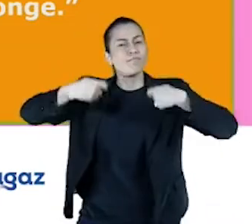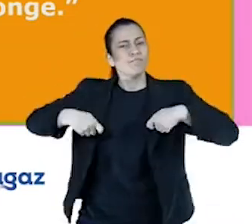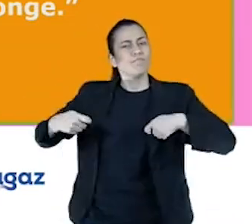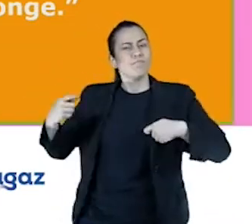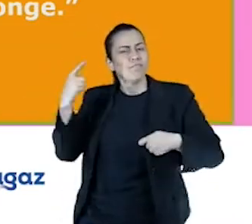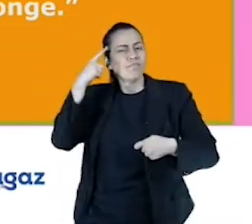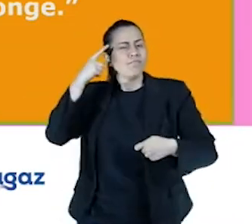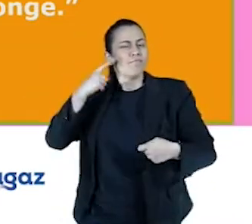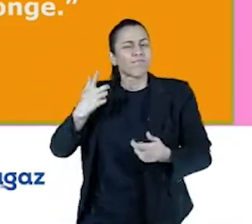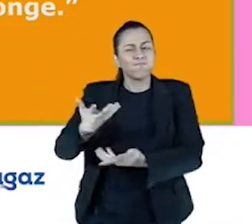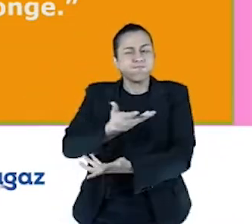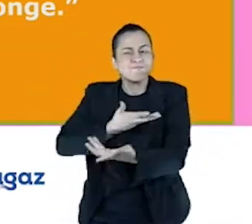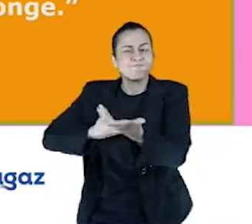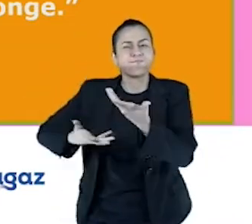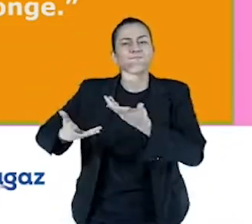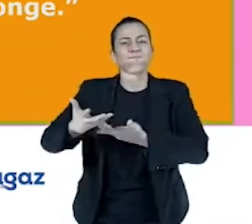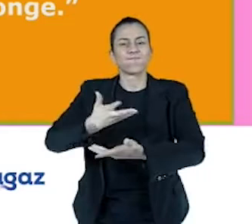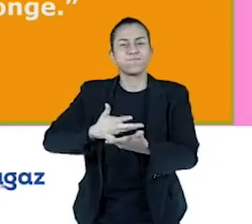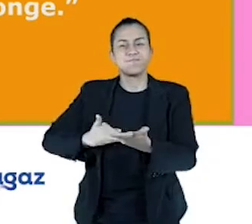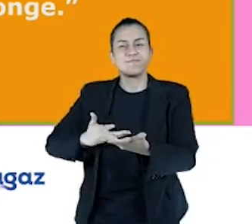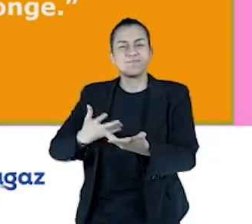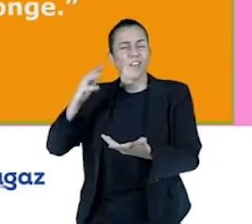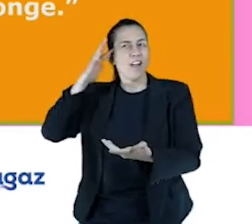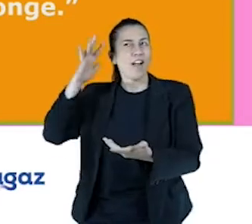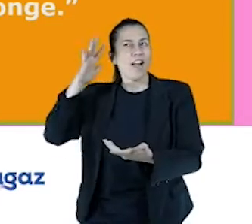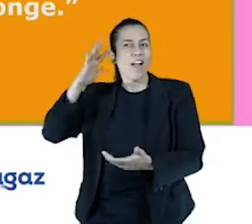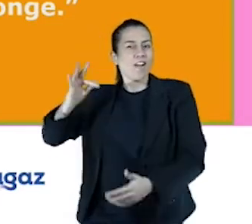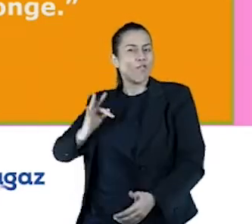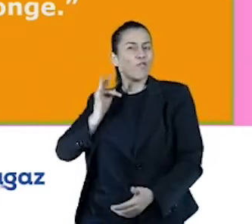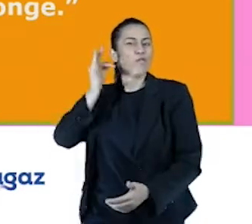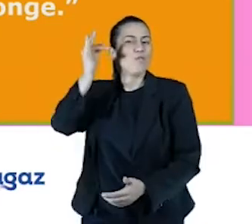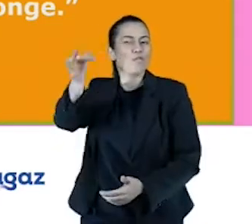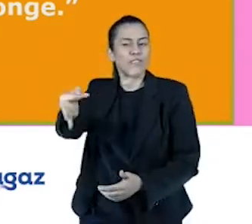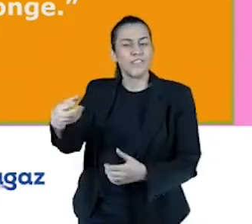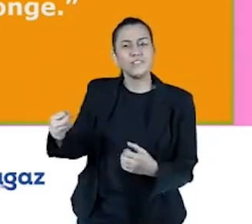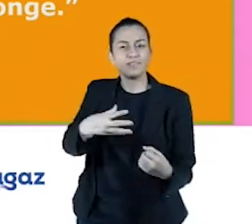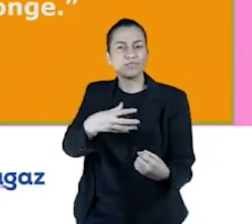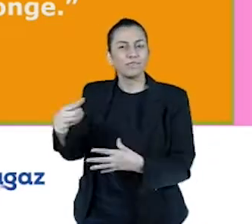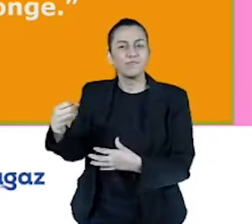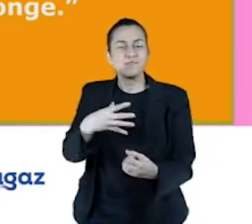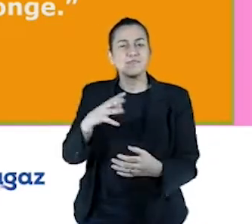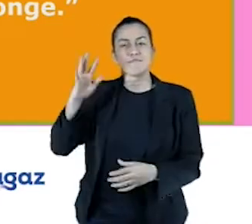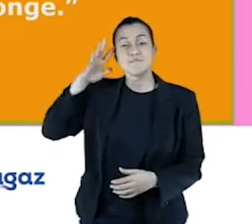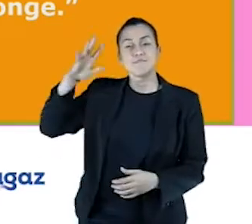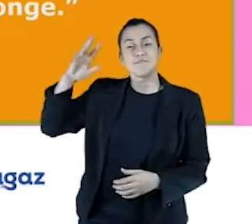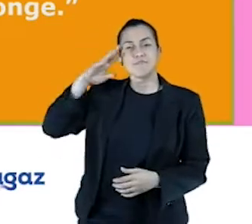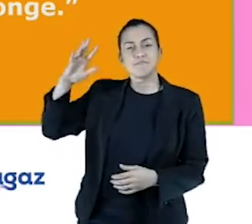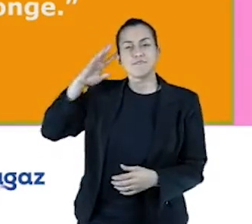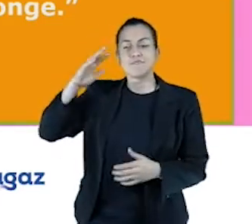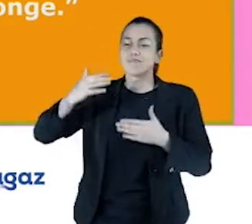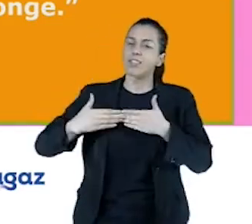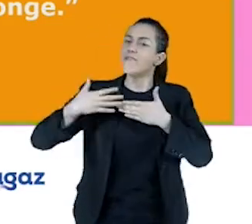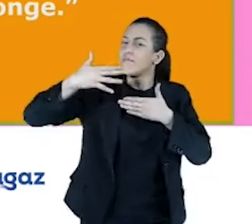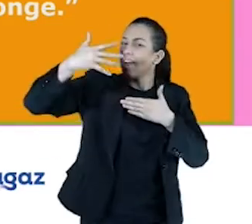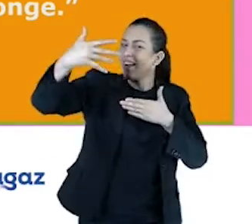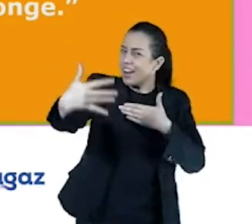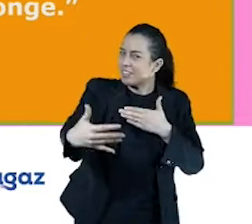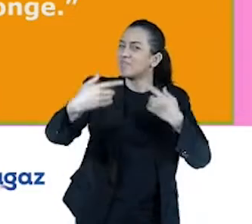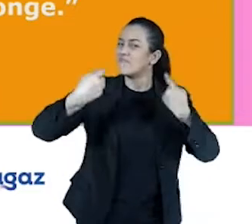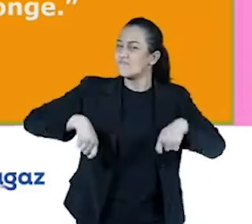ousadas, né, a gente tem que ter essa mentalidade, né, essa cabeça, né, de pensar realmente no longo prazo e no futuro.